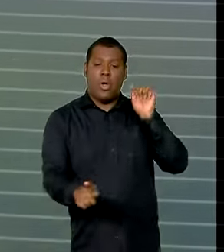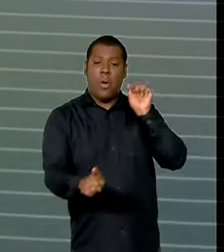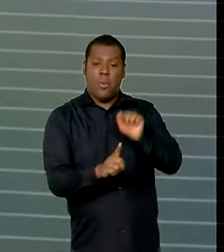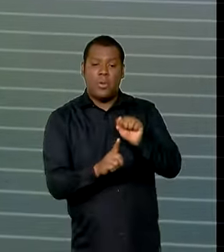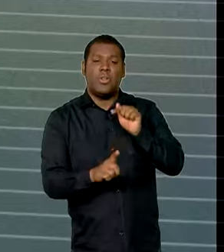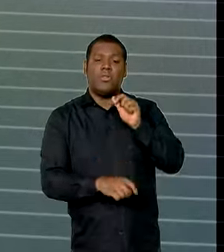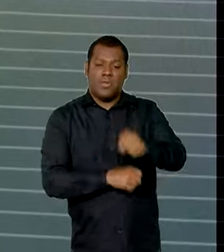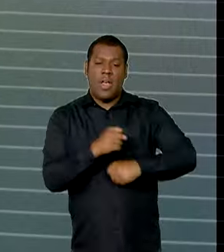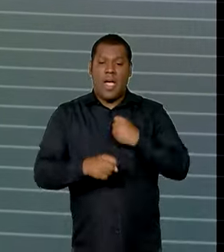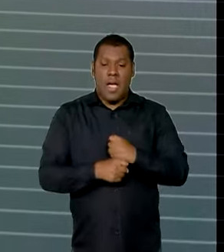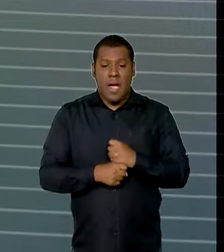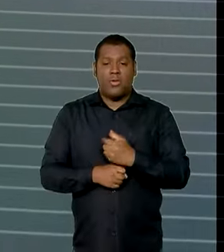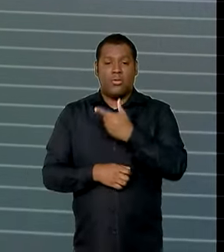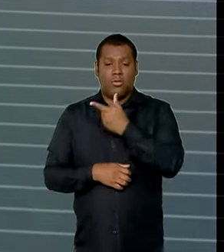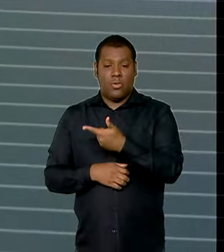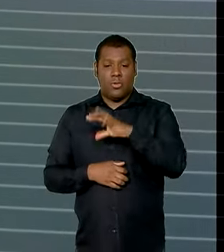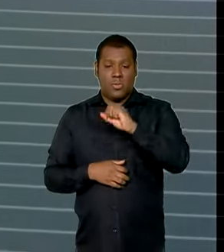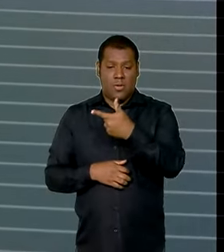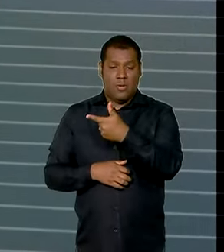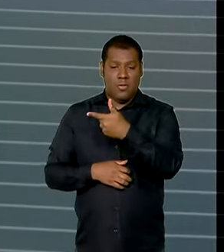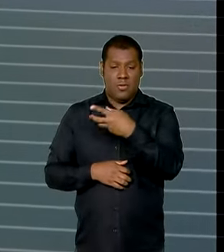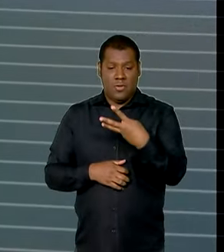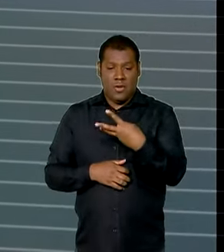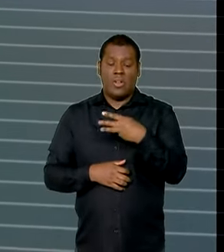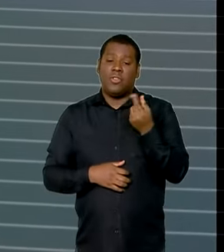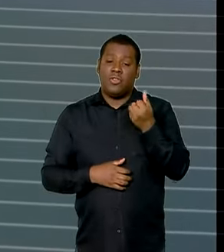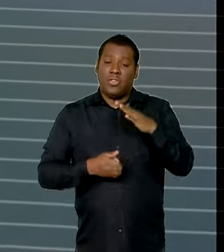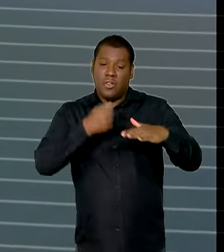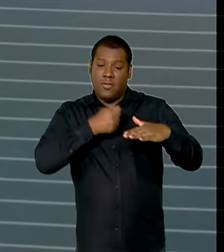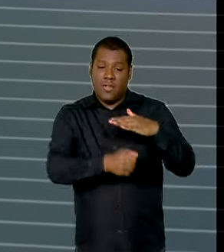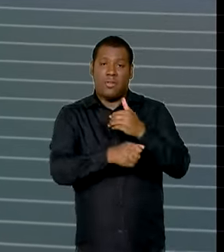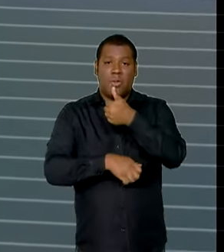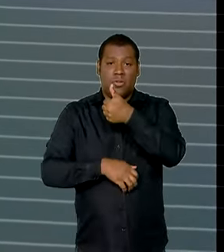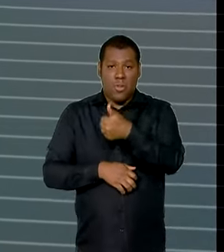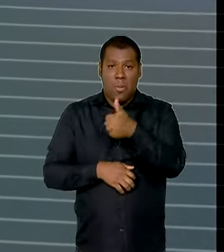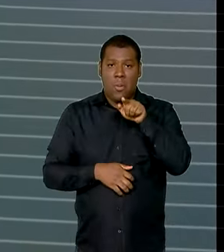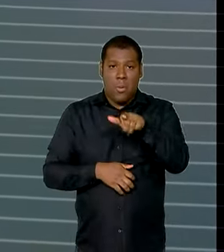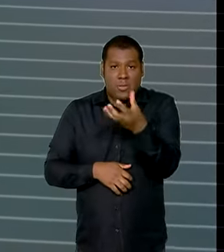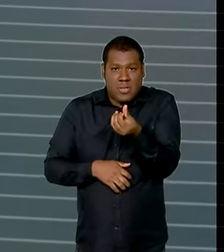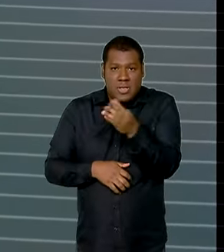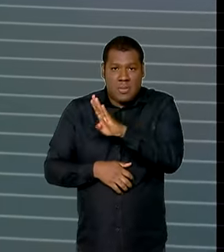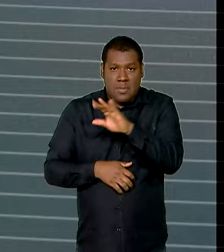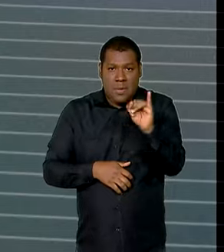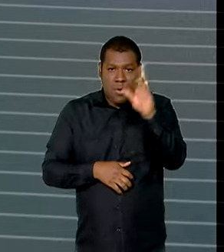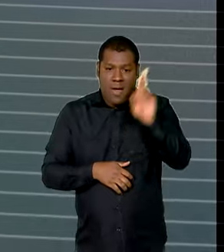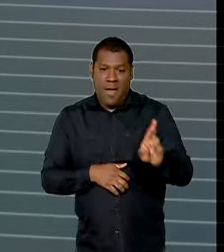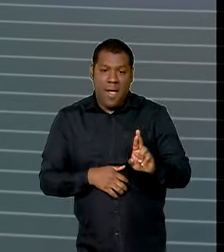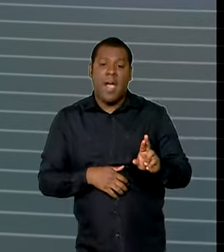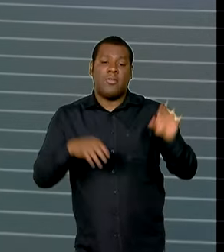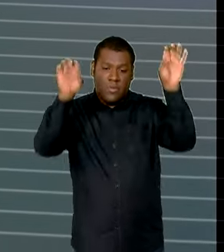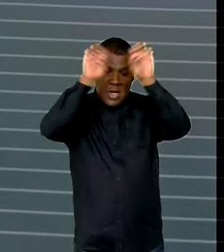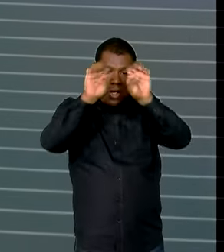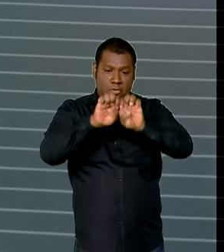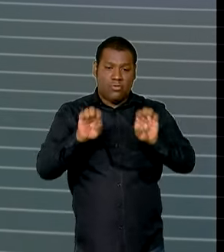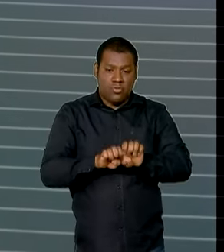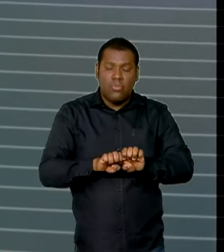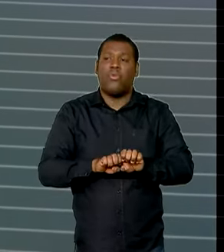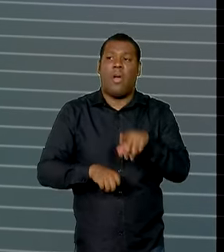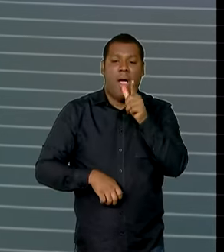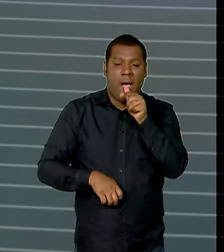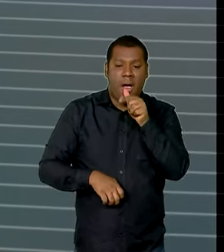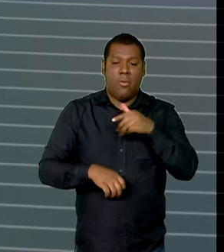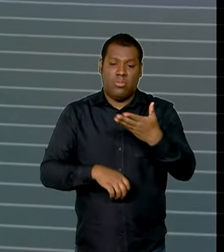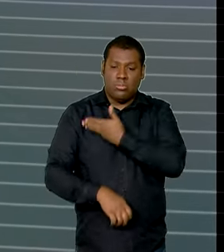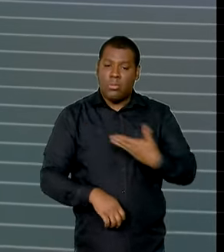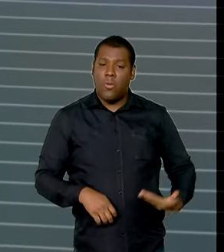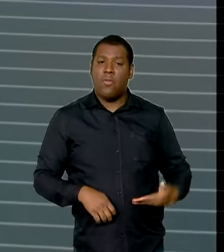2023, foram gastos mais de 1 bilhão e 600 milhões de reais em infraestrutura hídrica. Além disso,